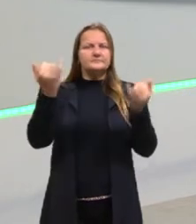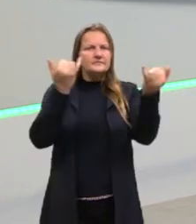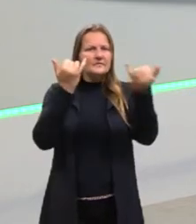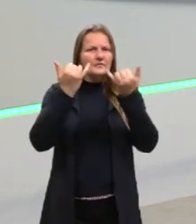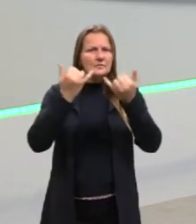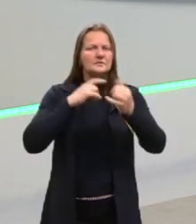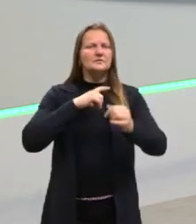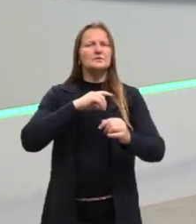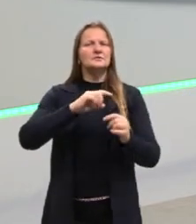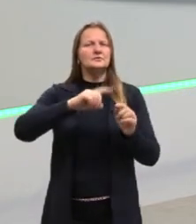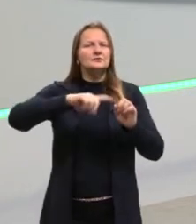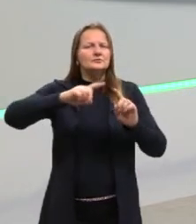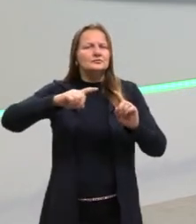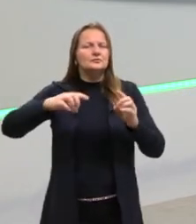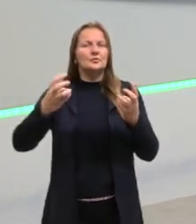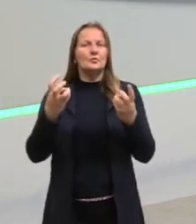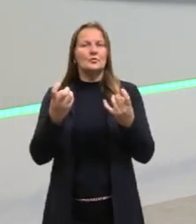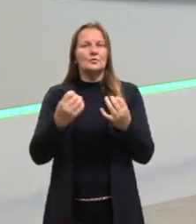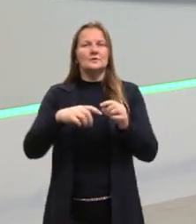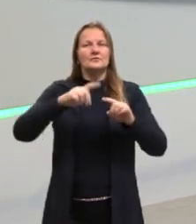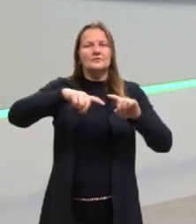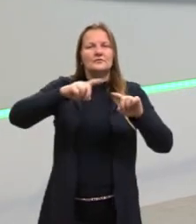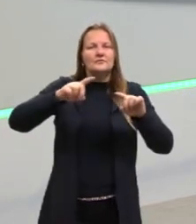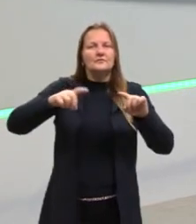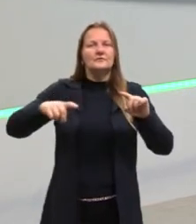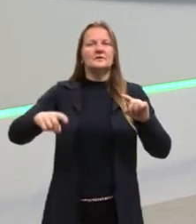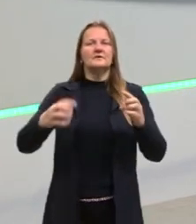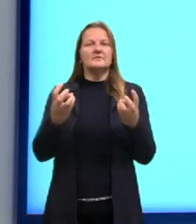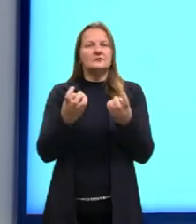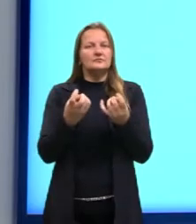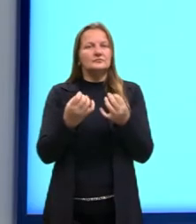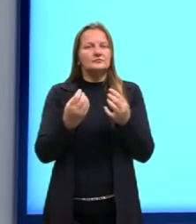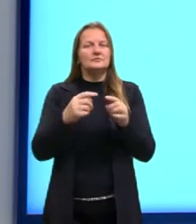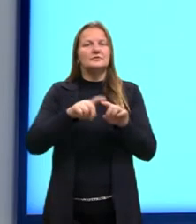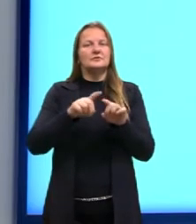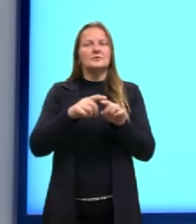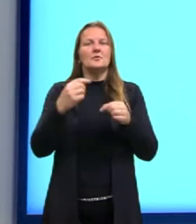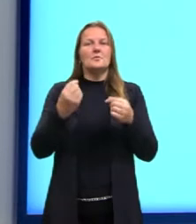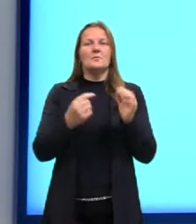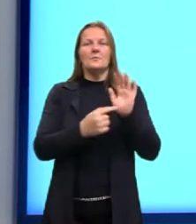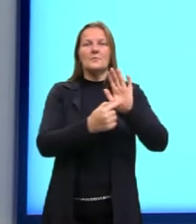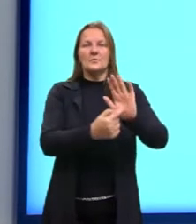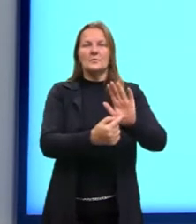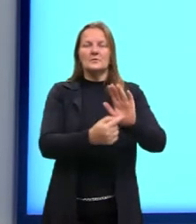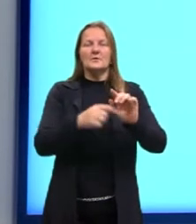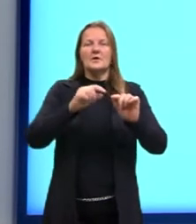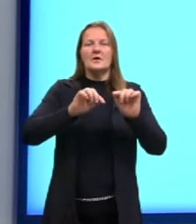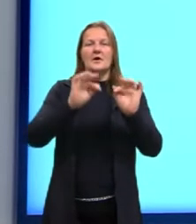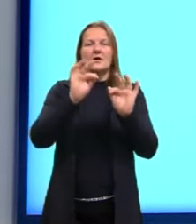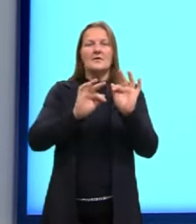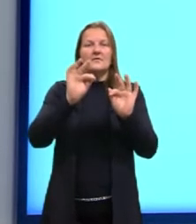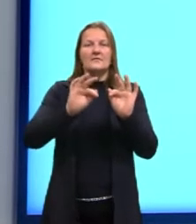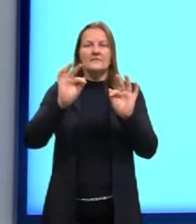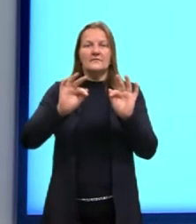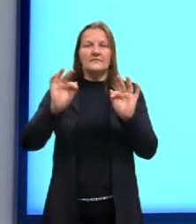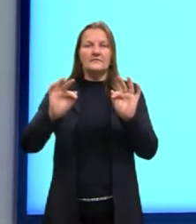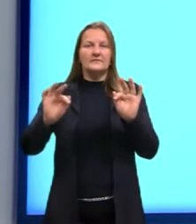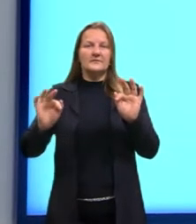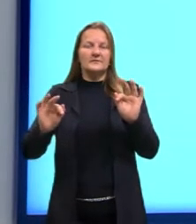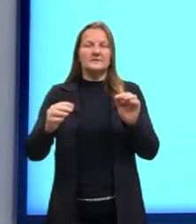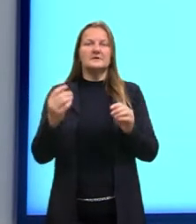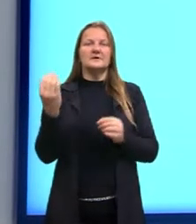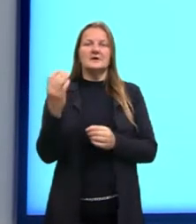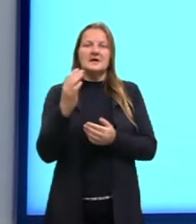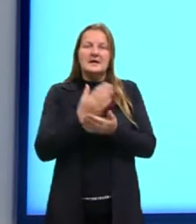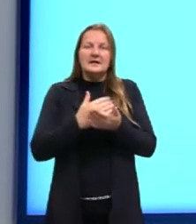quantitativas ou variáveis quantitativas, trabalhando com a frequência que esses dados